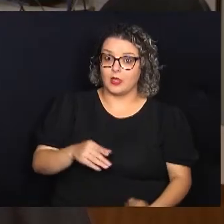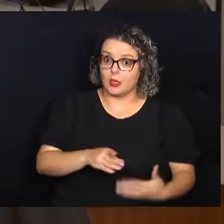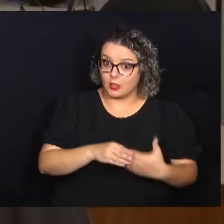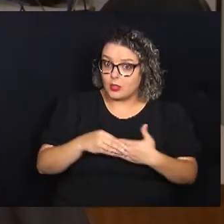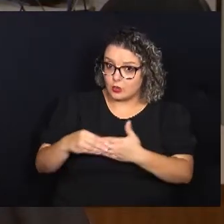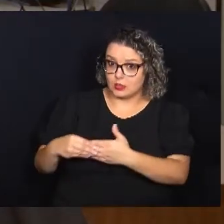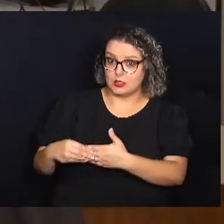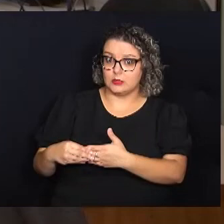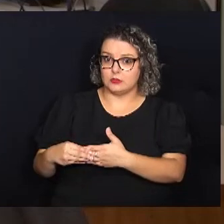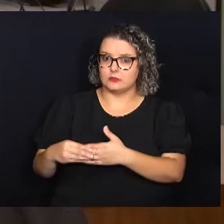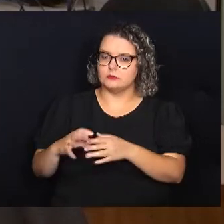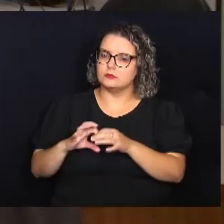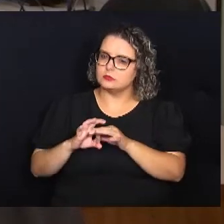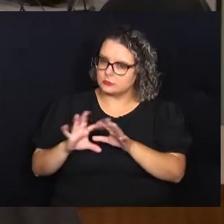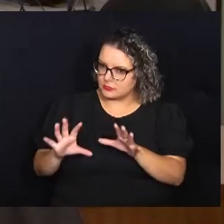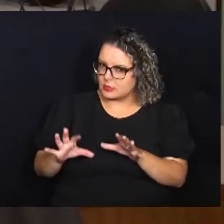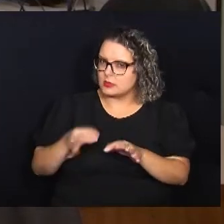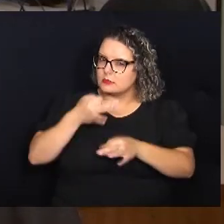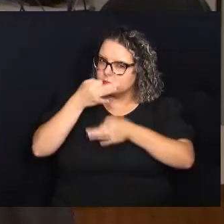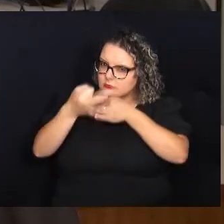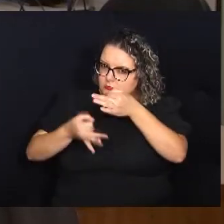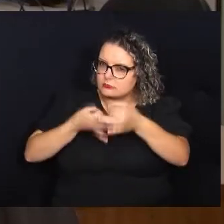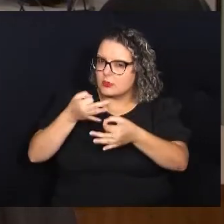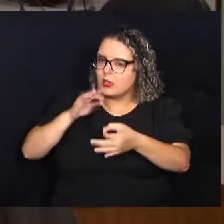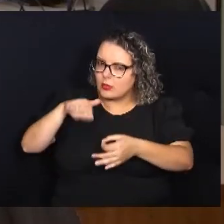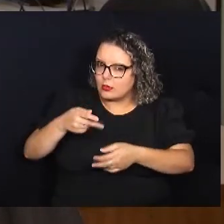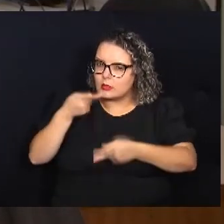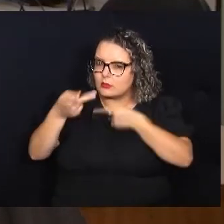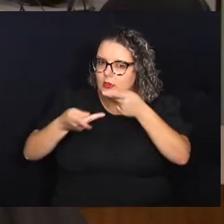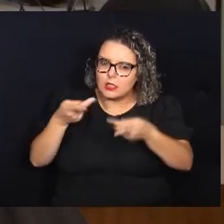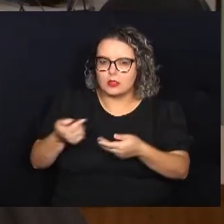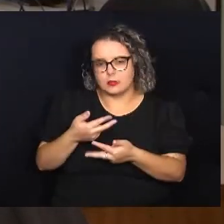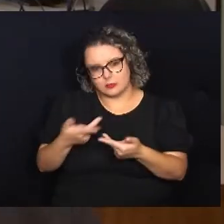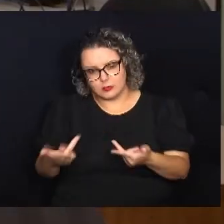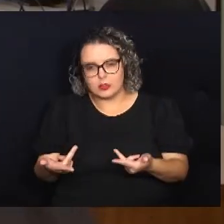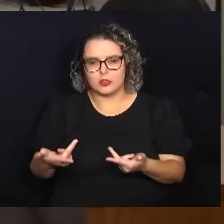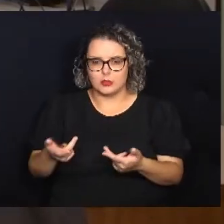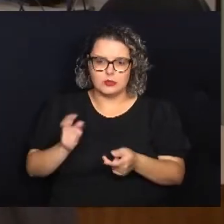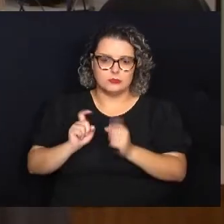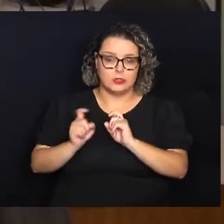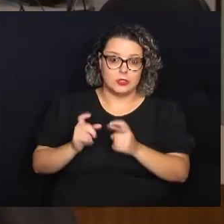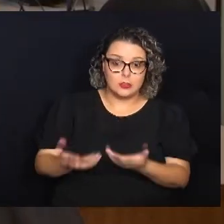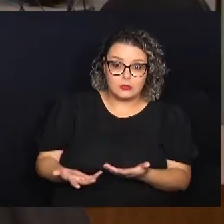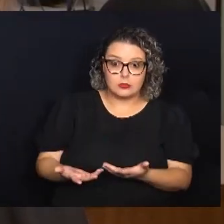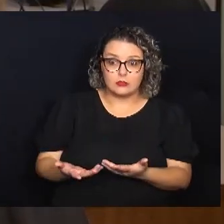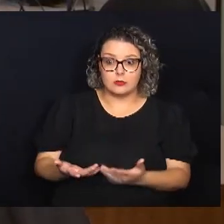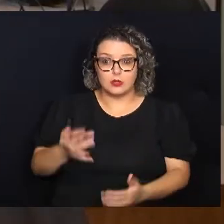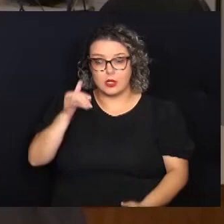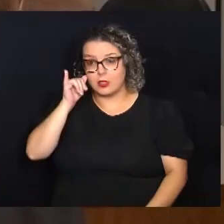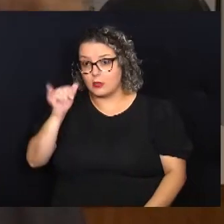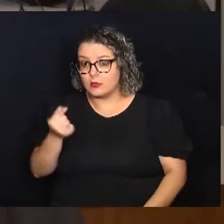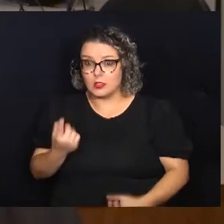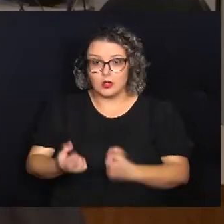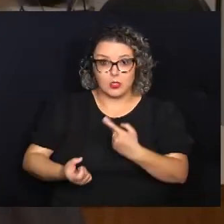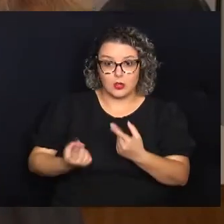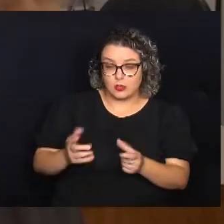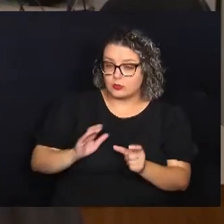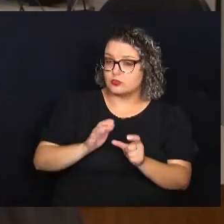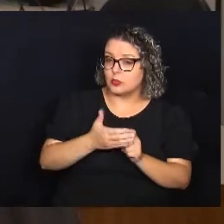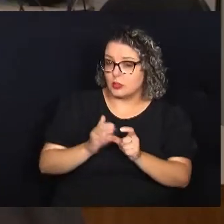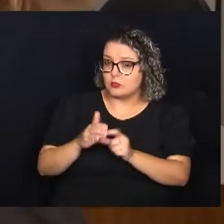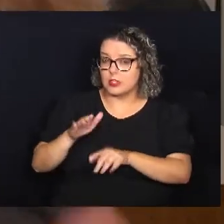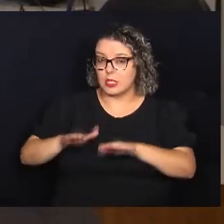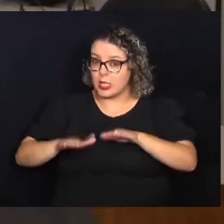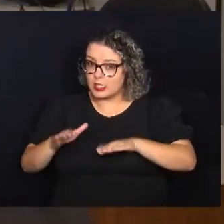É um guia que, assim, deixa a gente mais crítica na hora de falar alguma coisa ali na reunião, evitar alguns